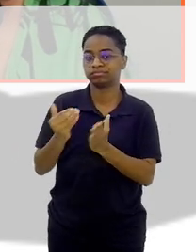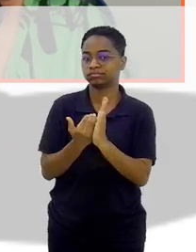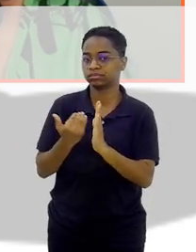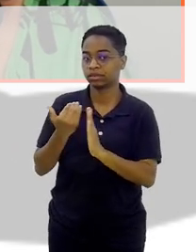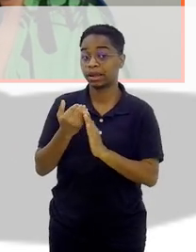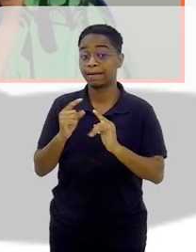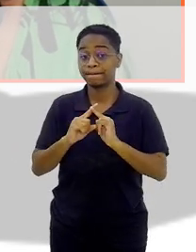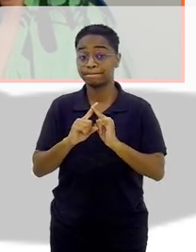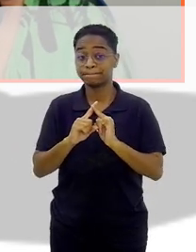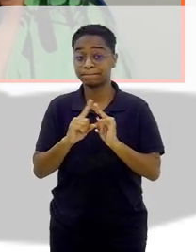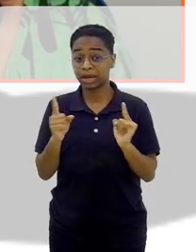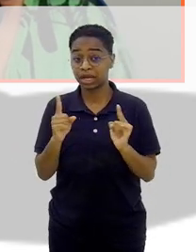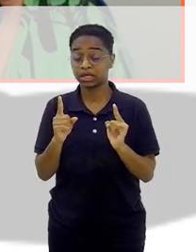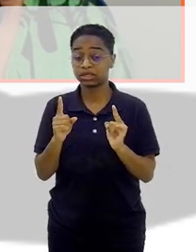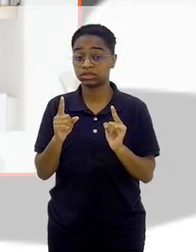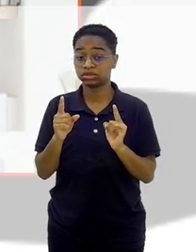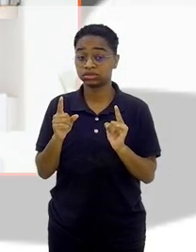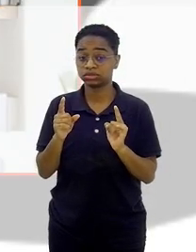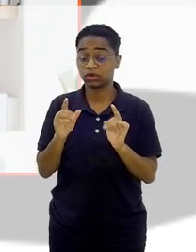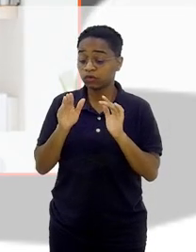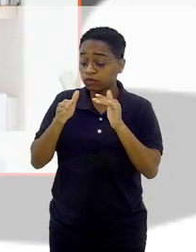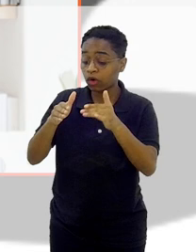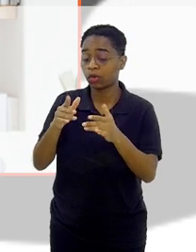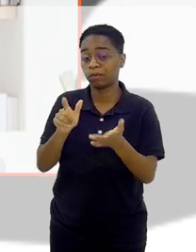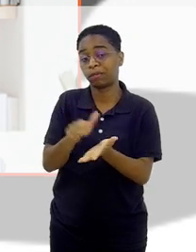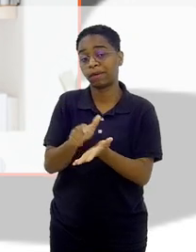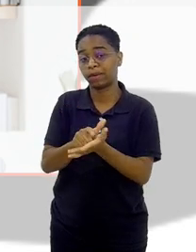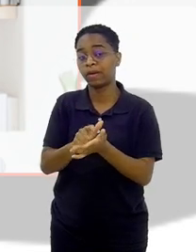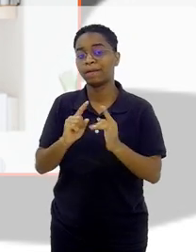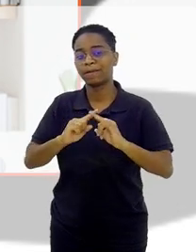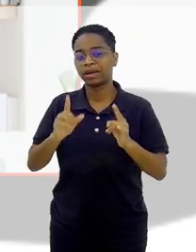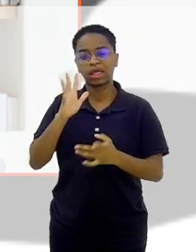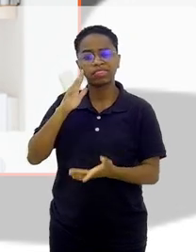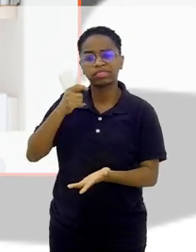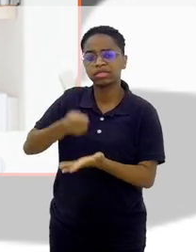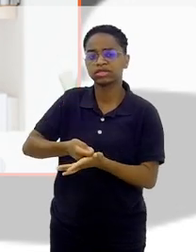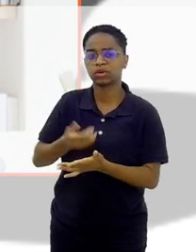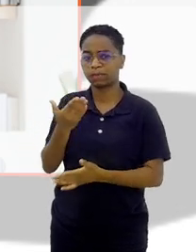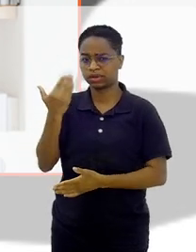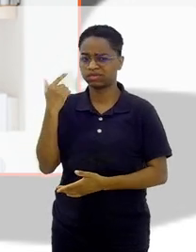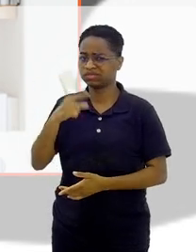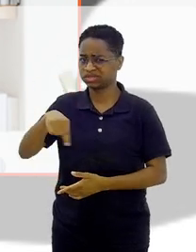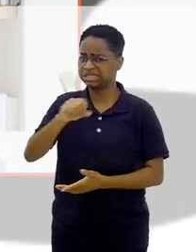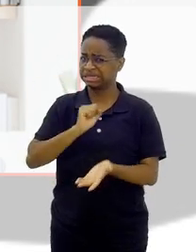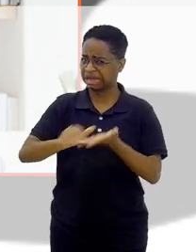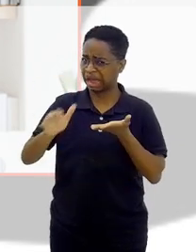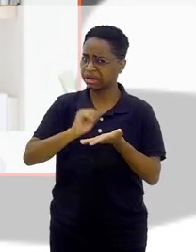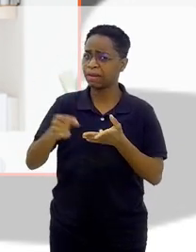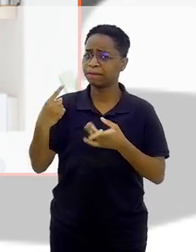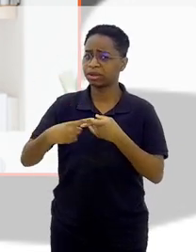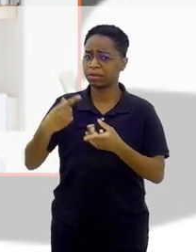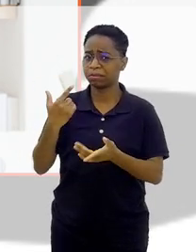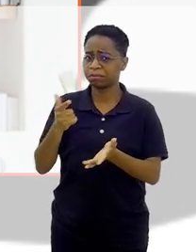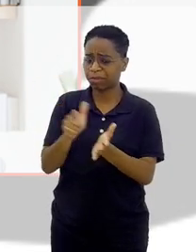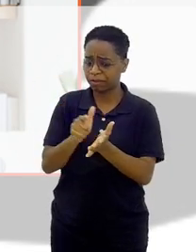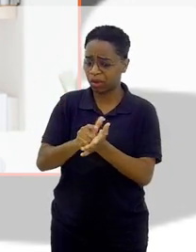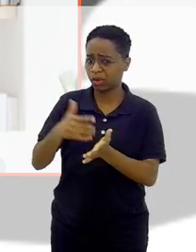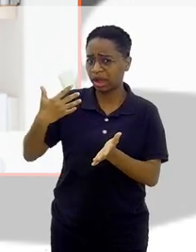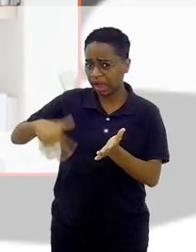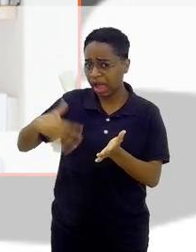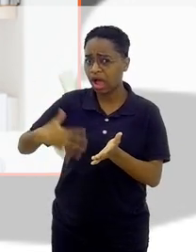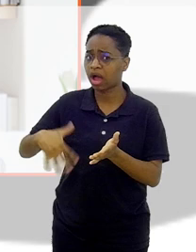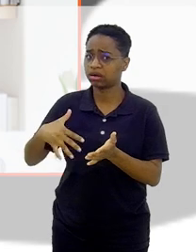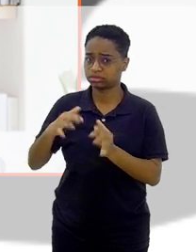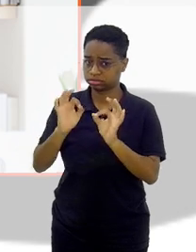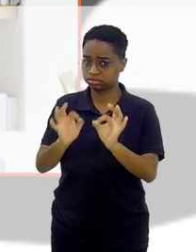Isso foi uma decisão executiva na época, né? Porque vocês gastavam. Eu lembro que era uma fortuna o papel. Então, você não acha